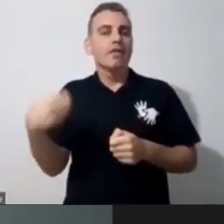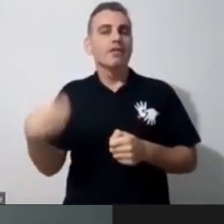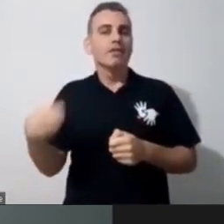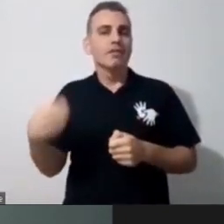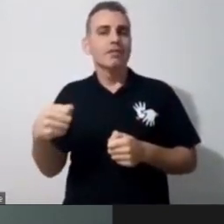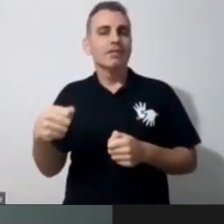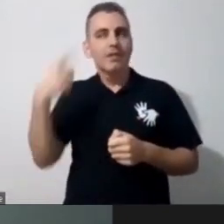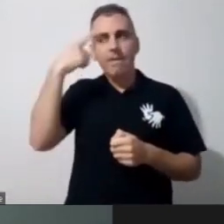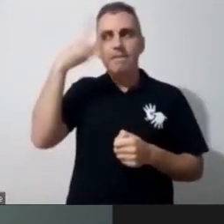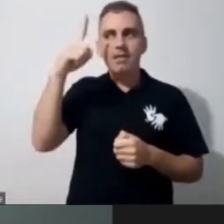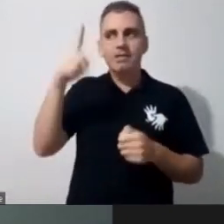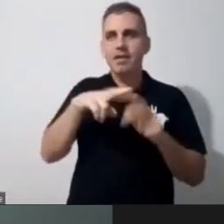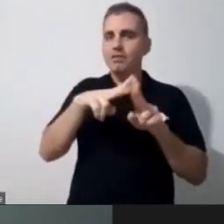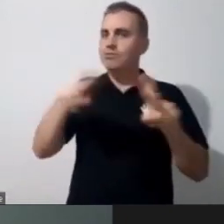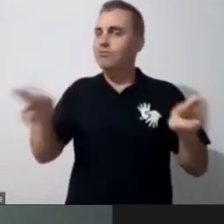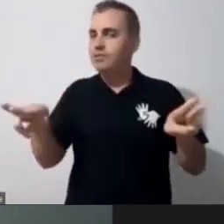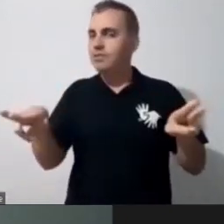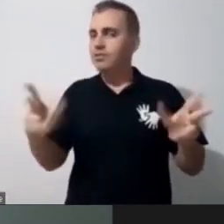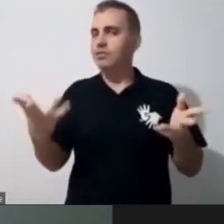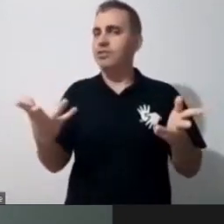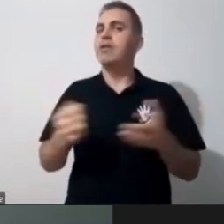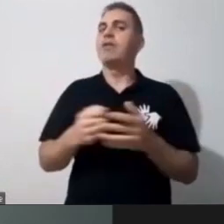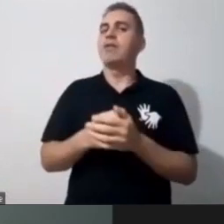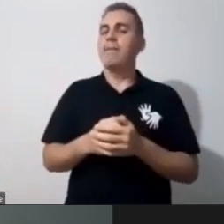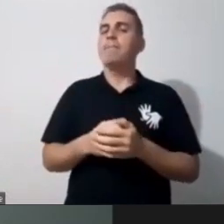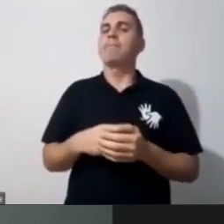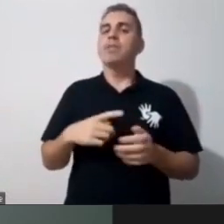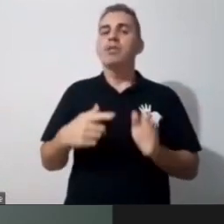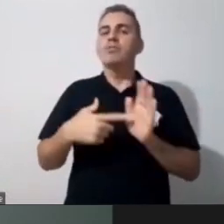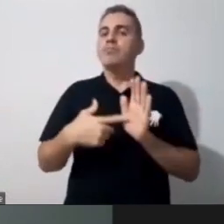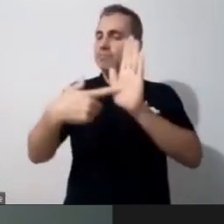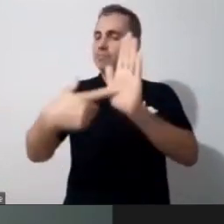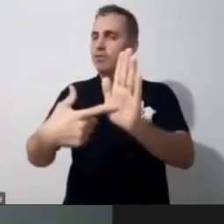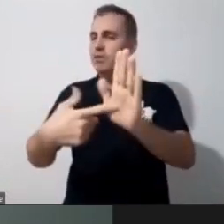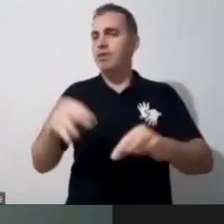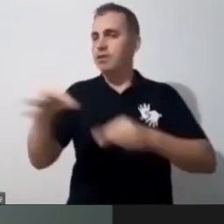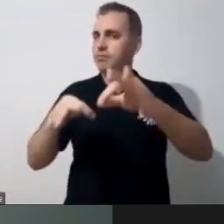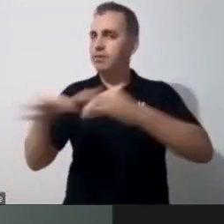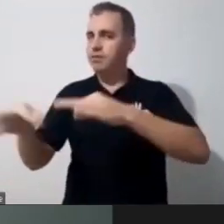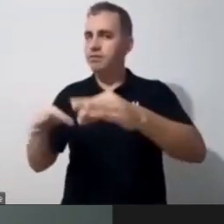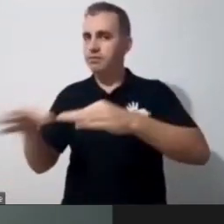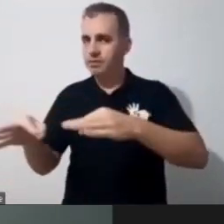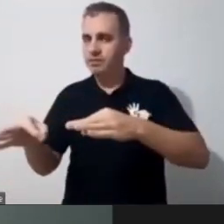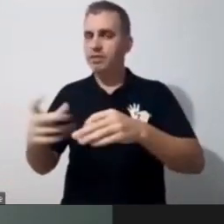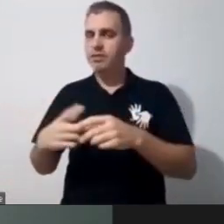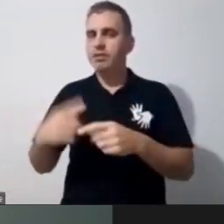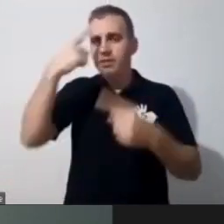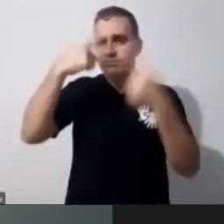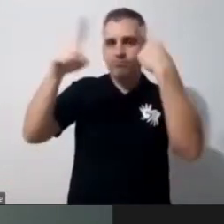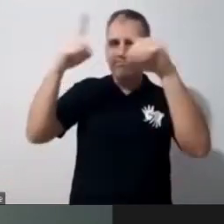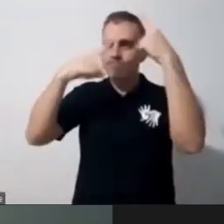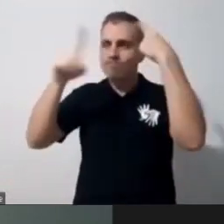né? Então, assim, acho que a gente contribui com esse planejamento, com esse reinventar, né?